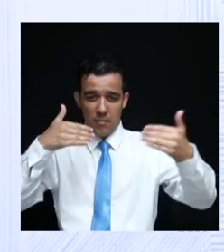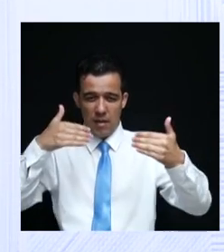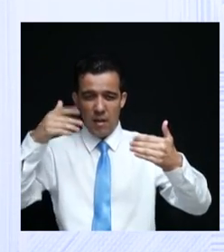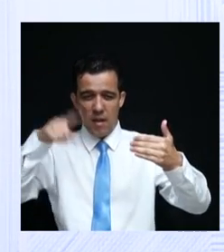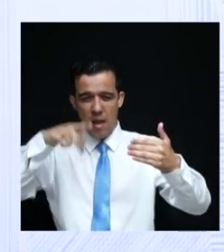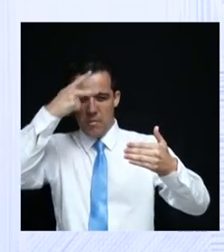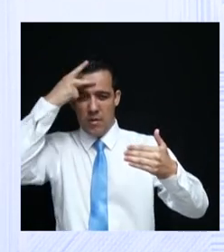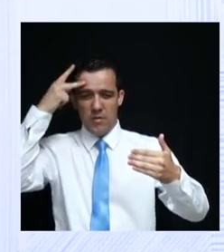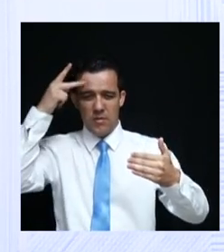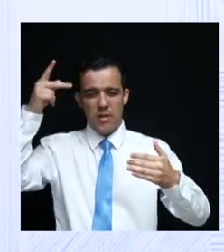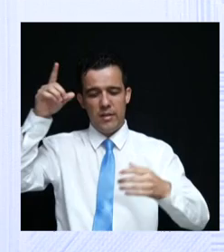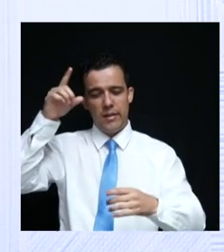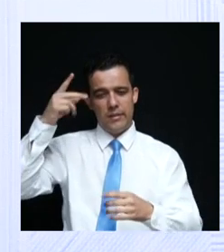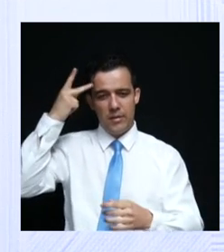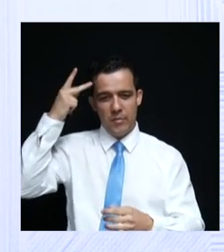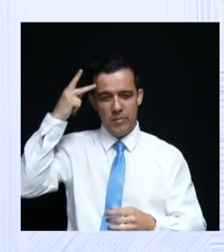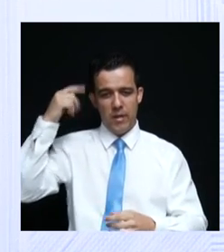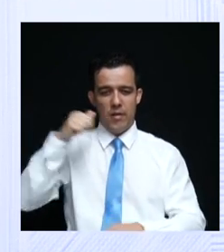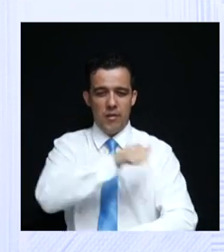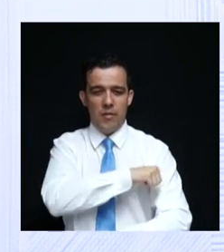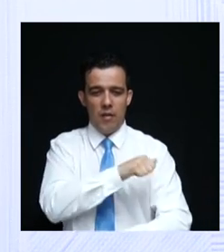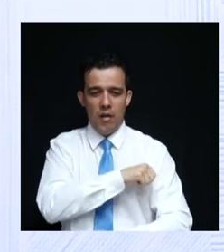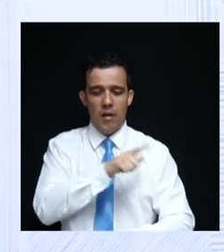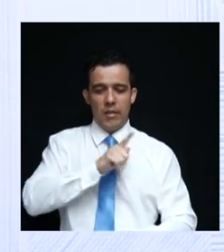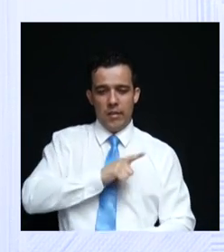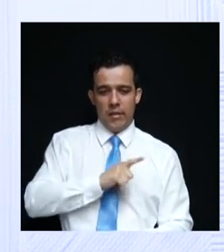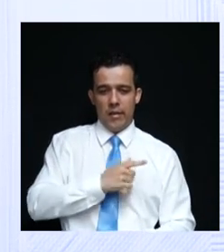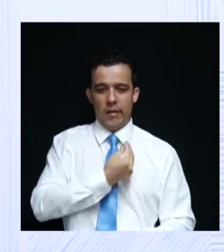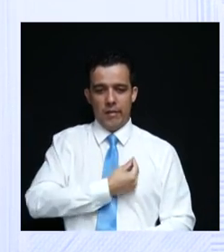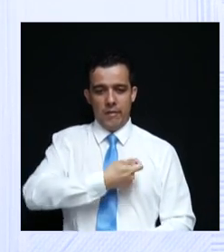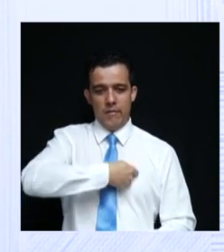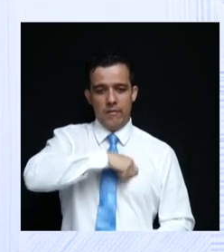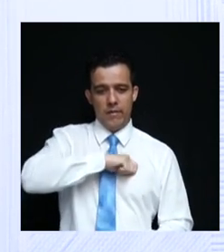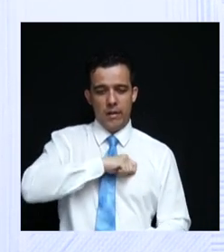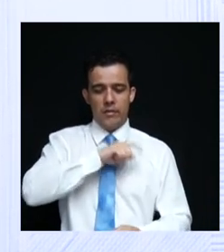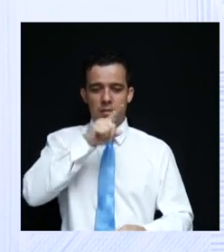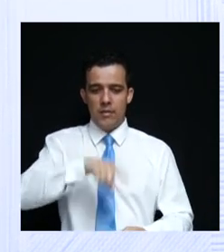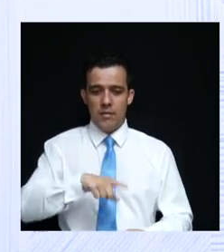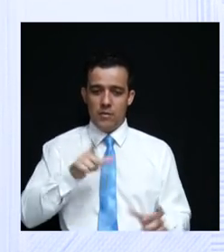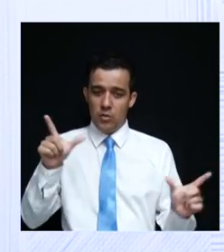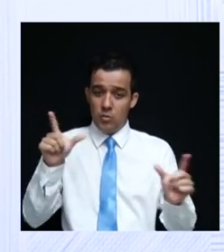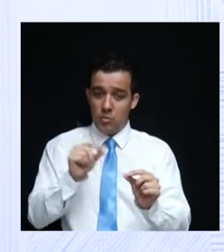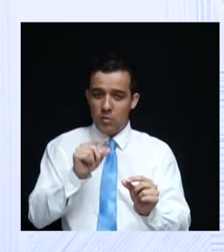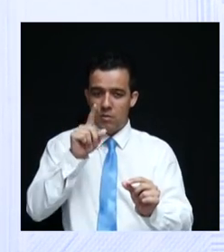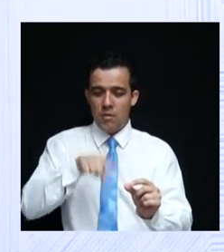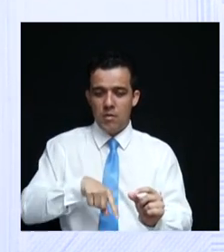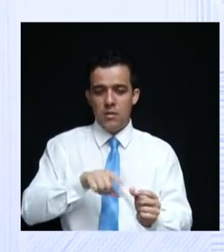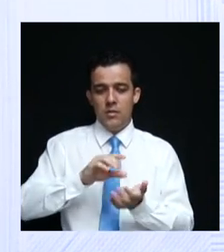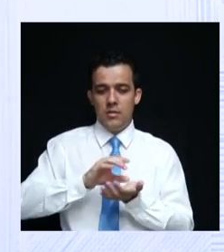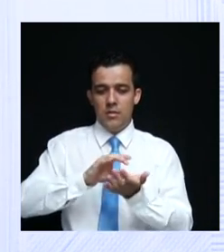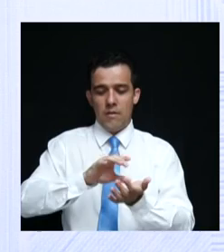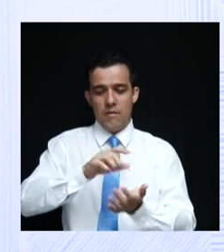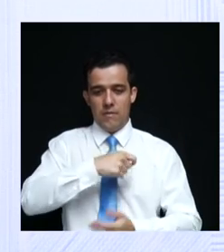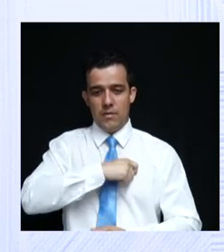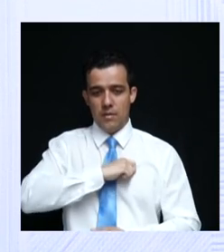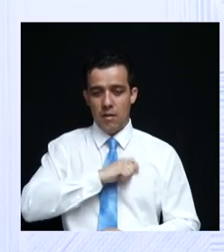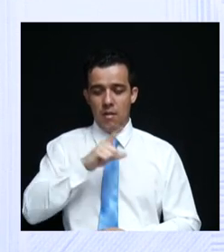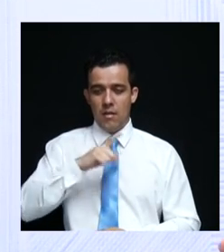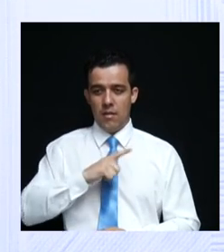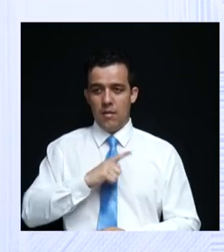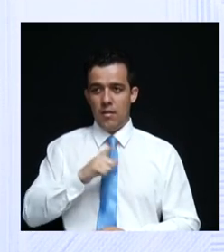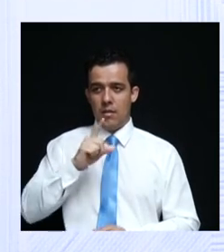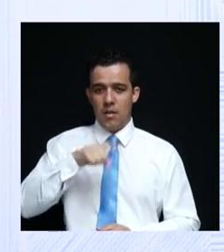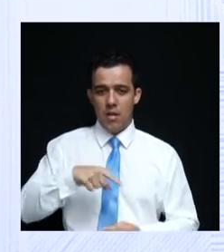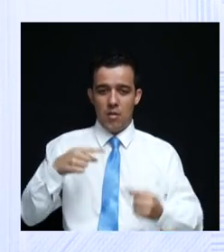que acabar e possui muitos incentivos fiscais. Nós vamos reduzir um pouco desses incentivos desde que haja também uma política